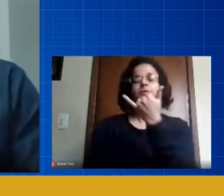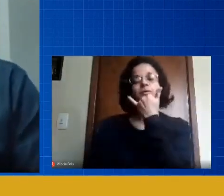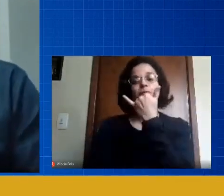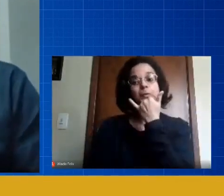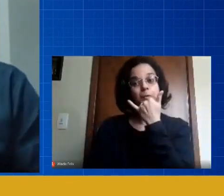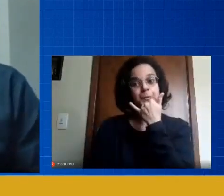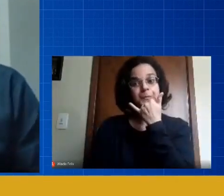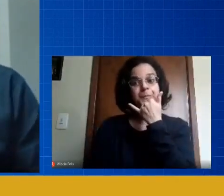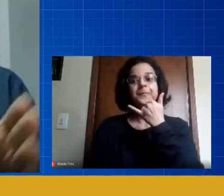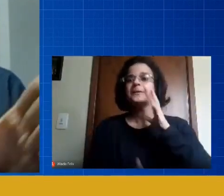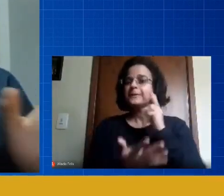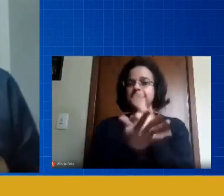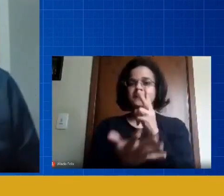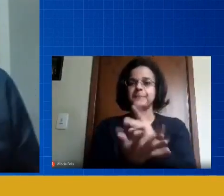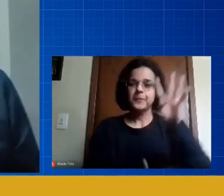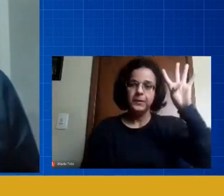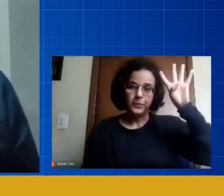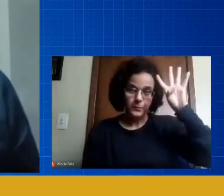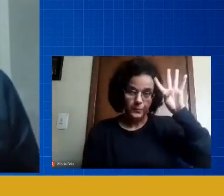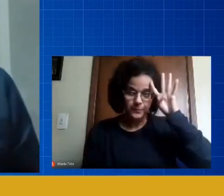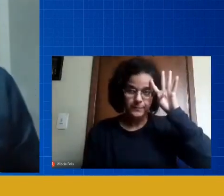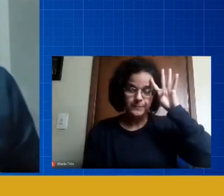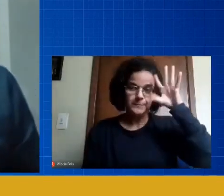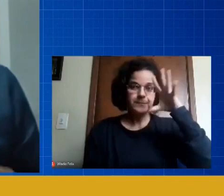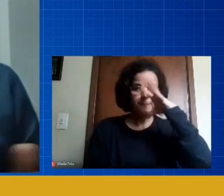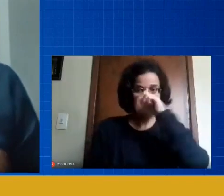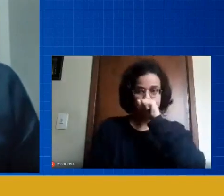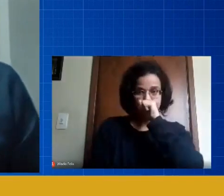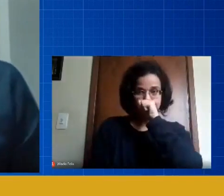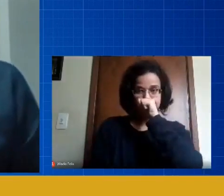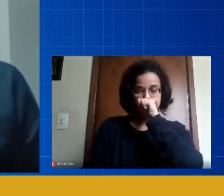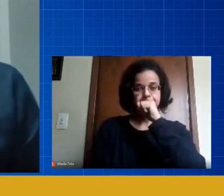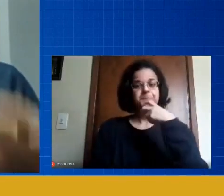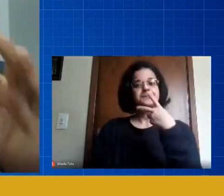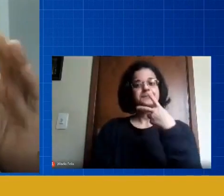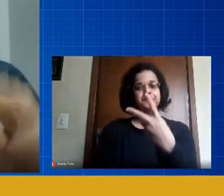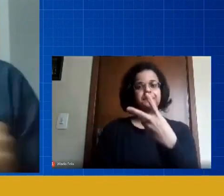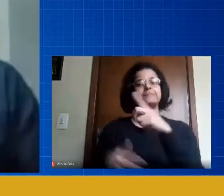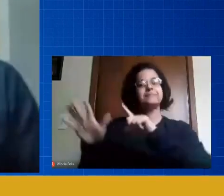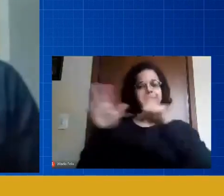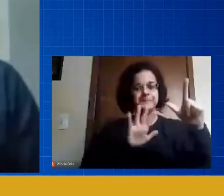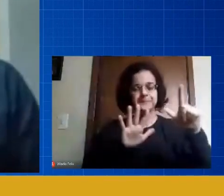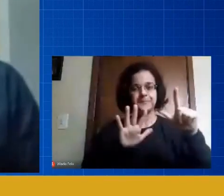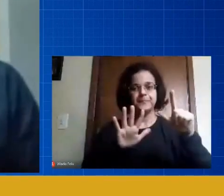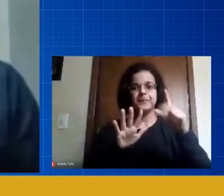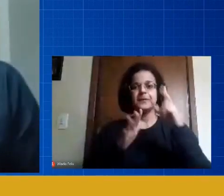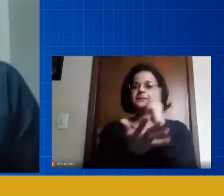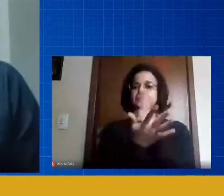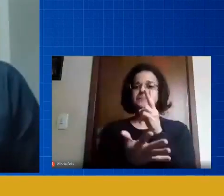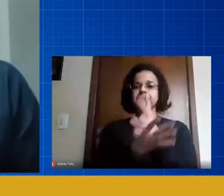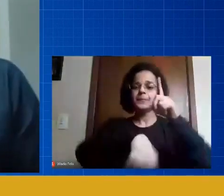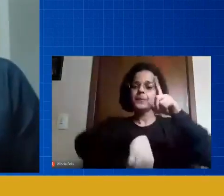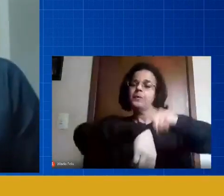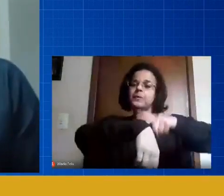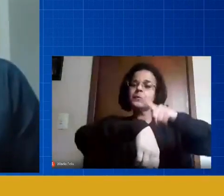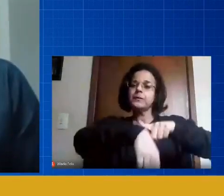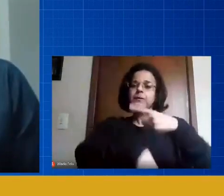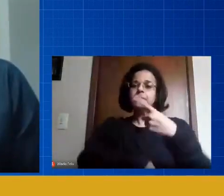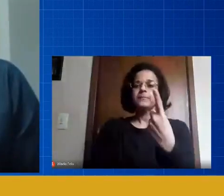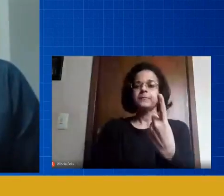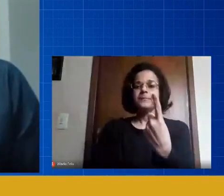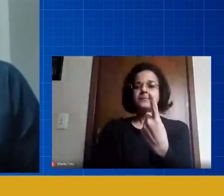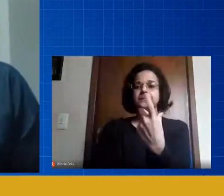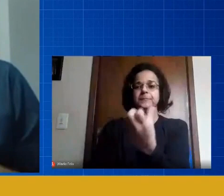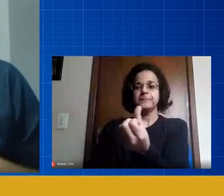as quartas e sábados, duas vezes na semana, sempre às 16 horas, e